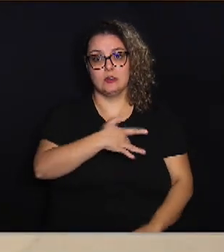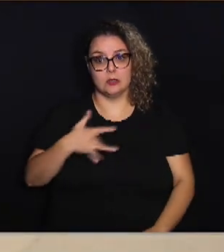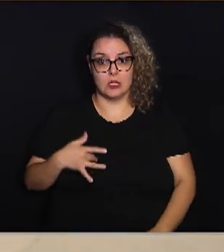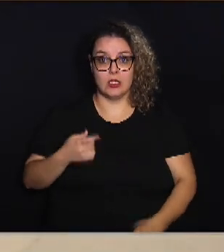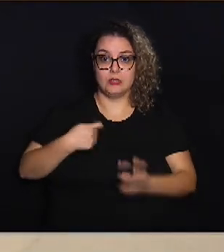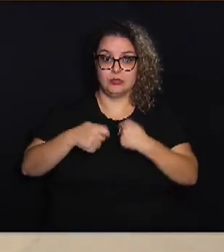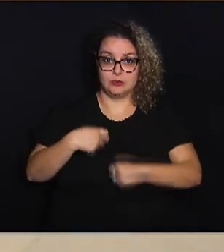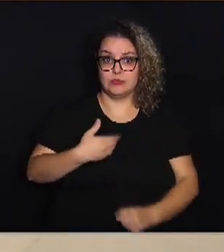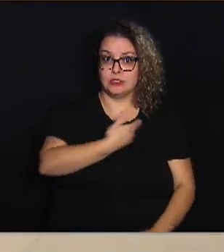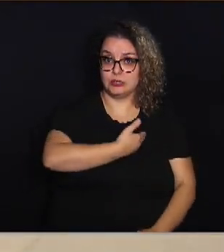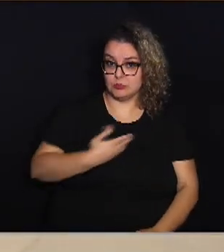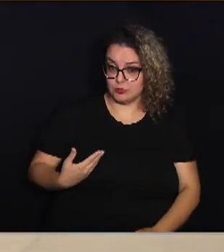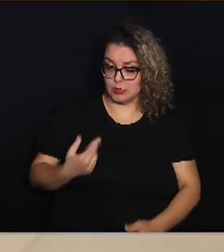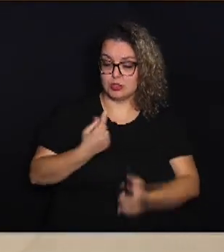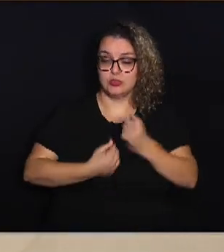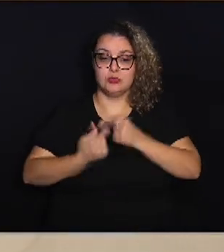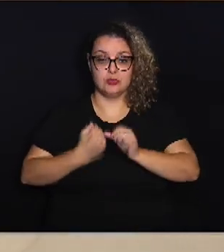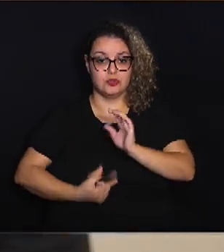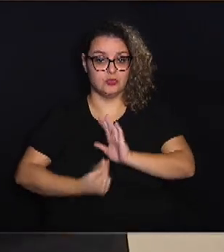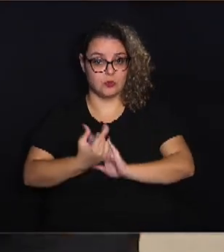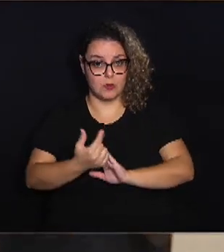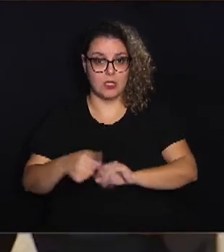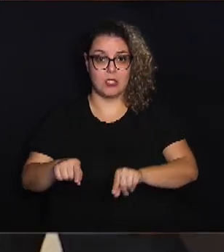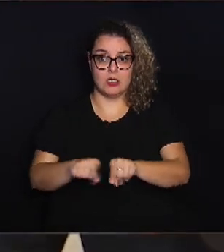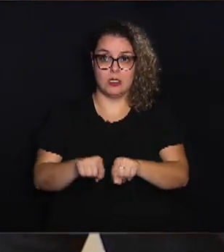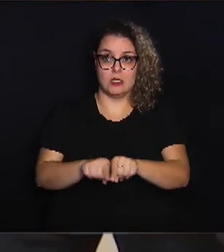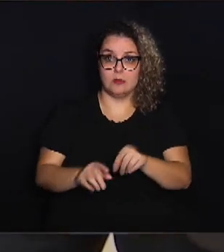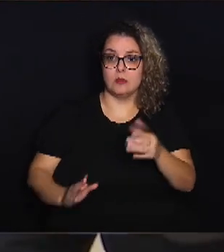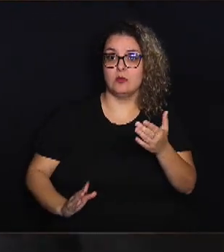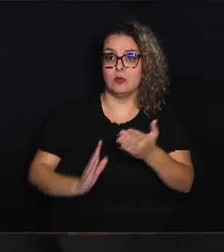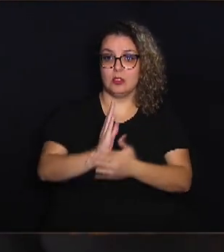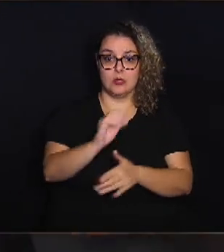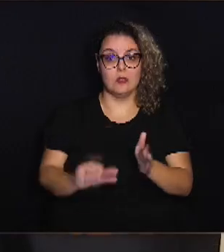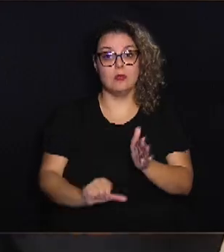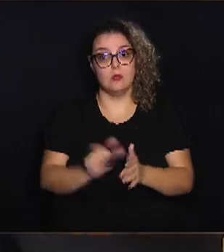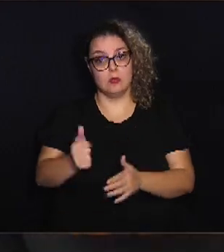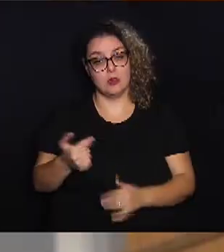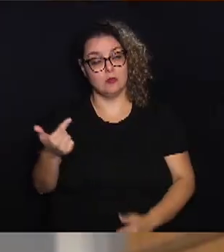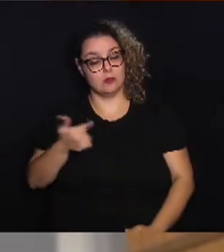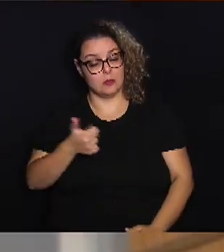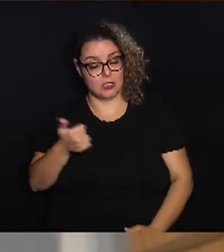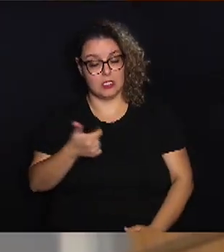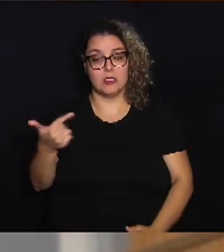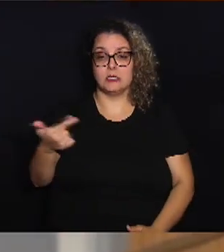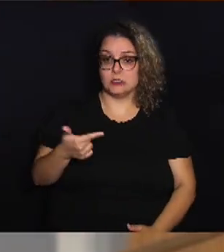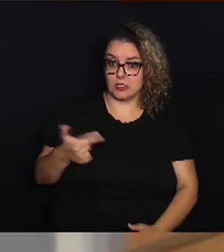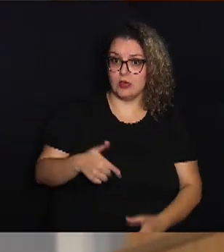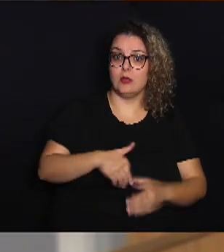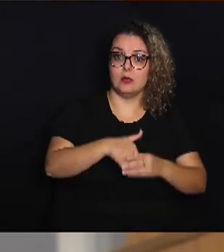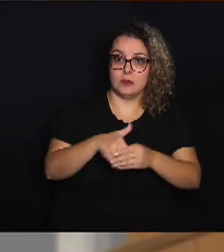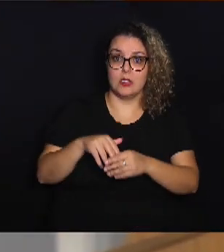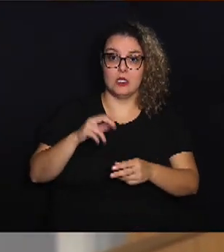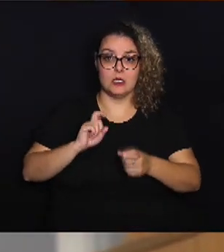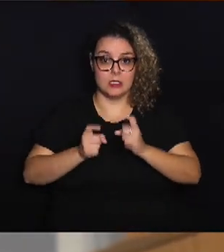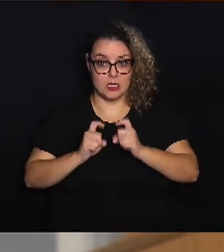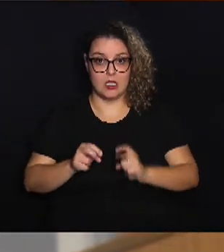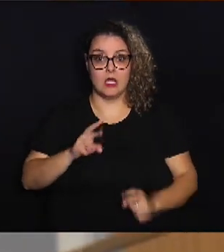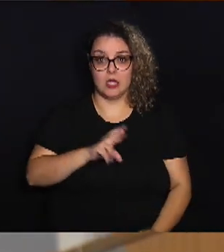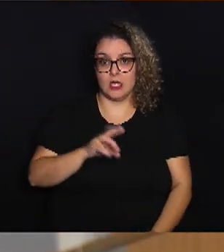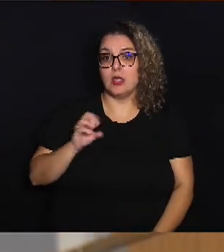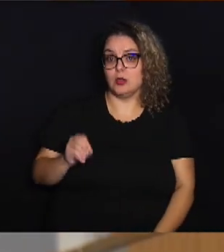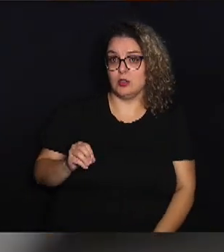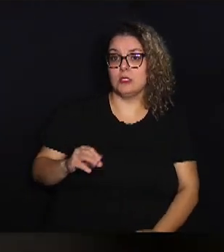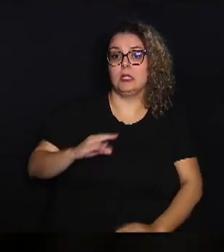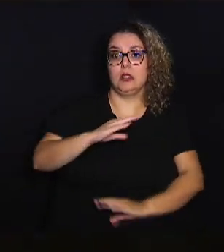de Finanças e Orçamento e foi aprovada em primeira e segunda votação nas reuniões ordinárias da